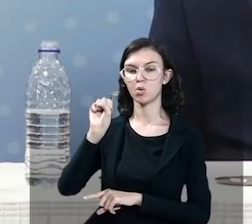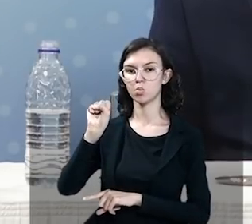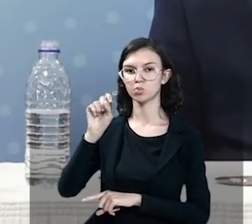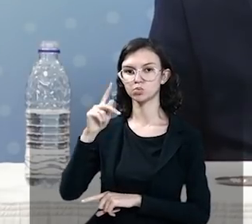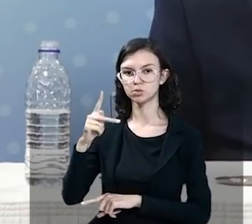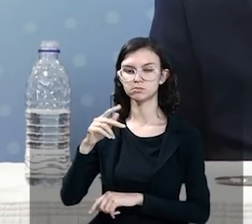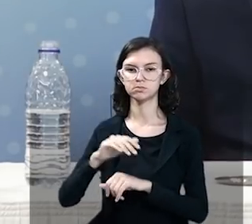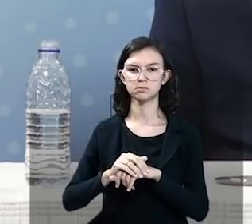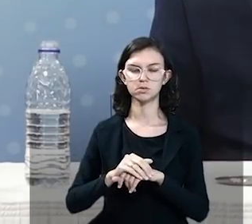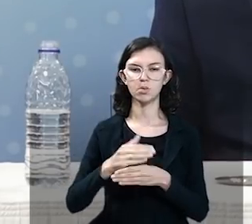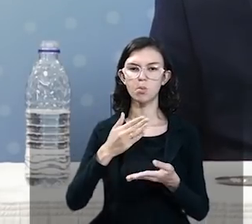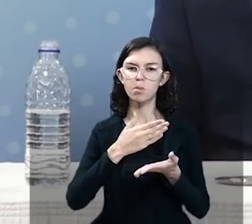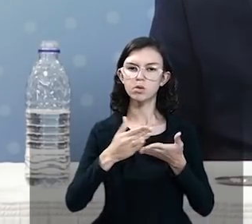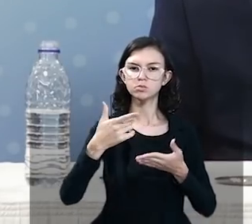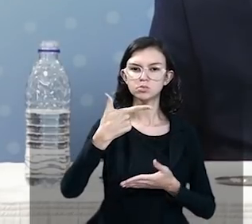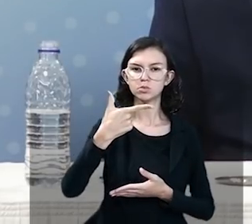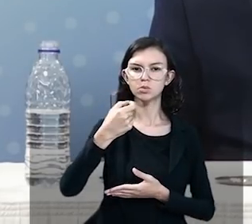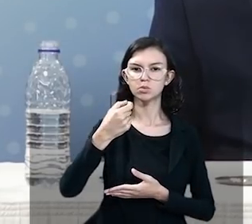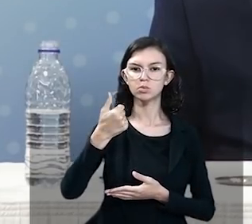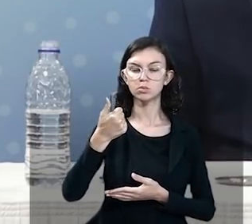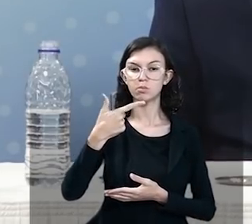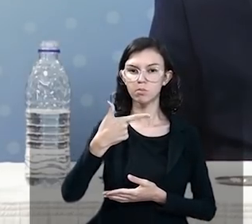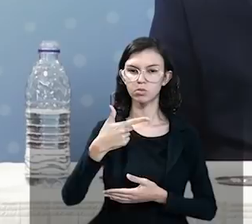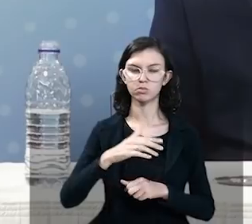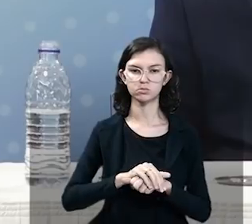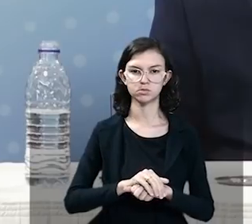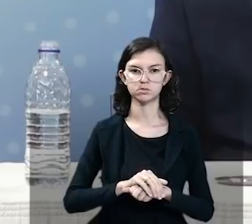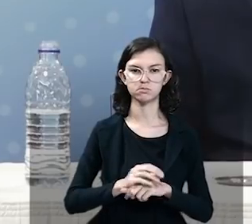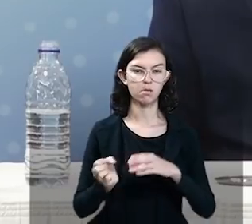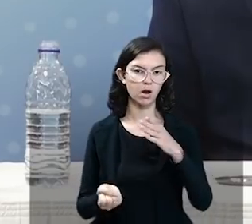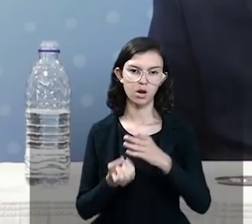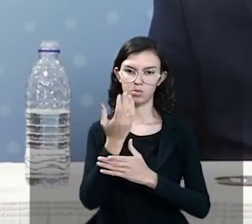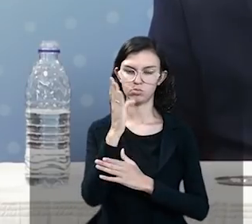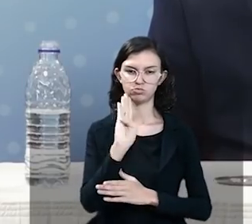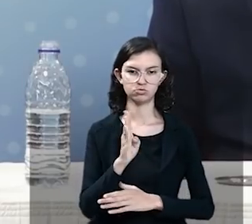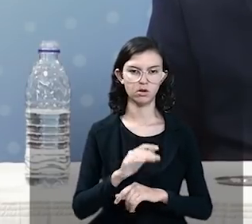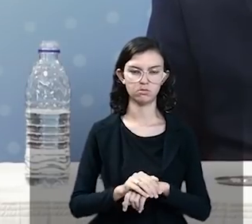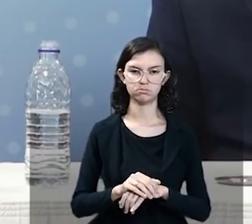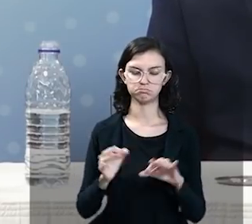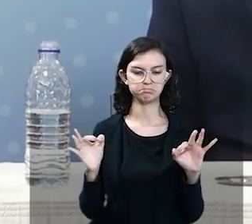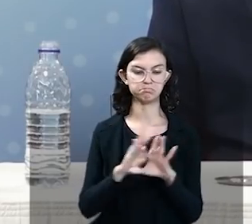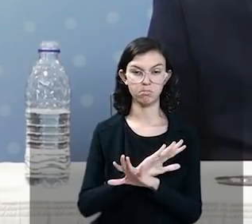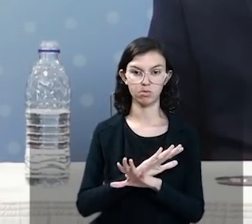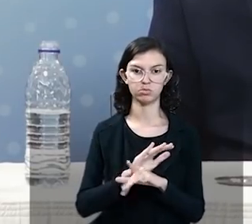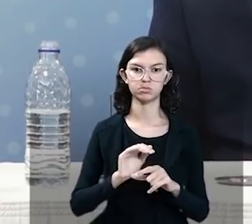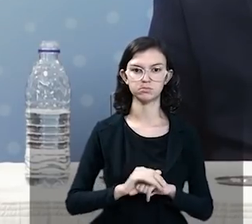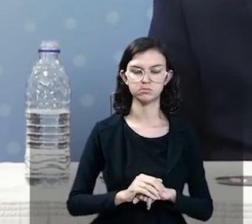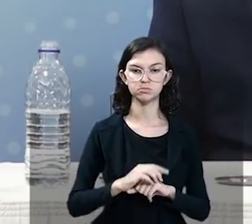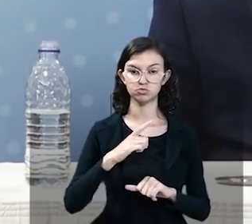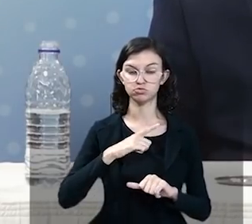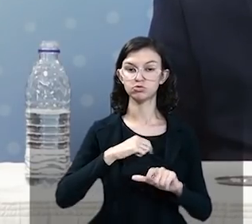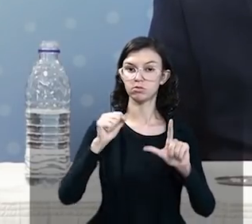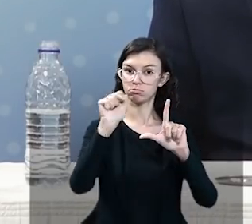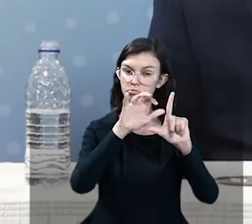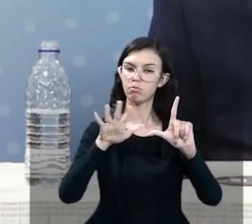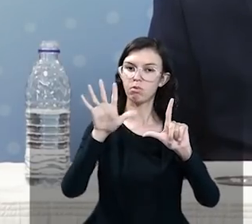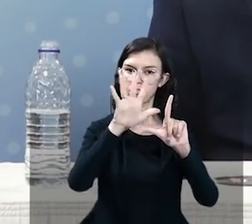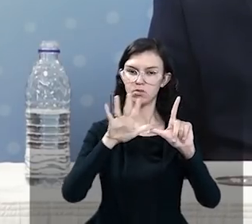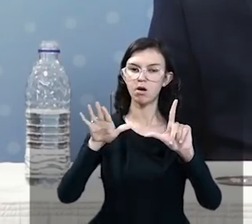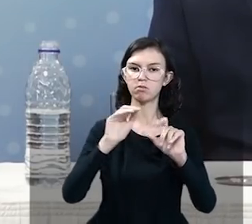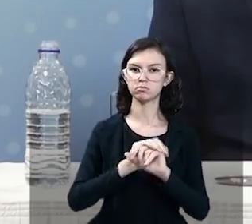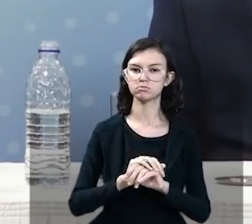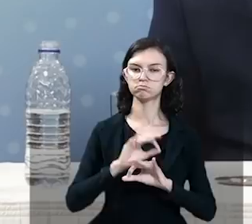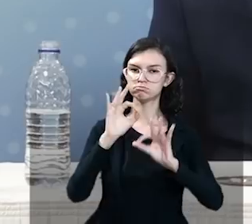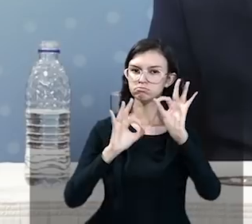2012, isso estava pronto. Digamos assim, a gente passou a ter ali um portal devidamente, um serviço